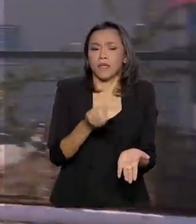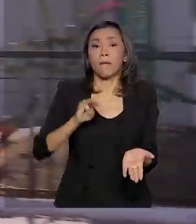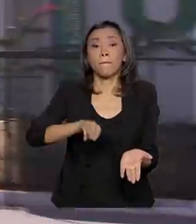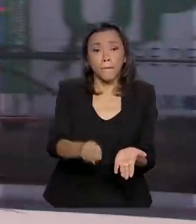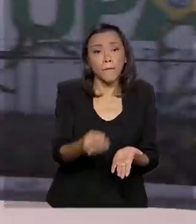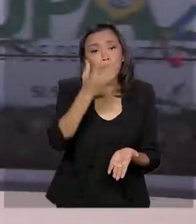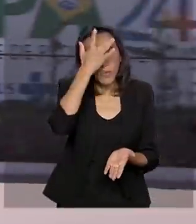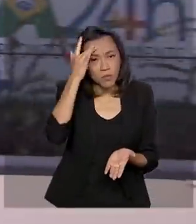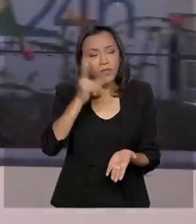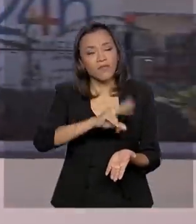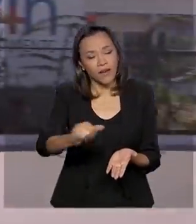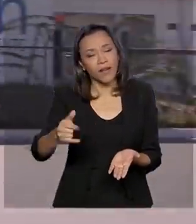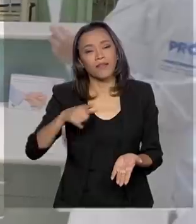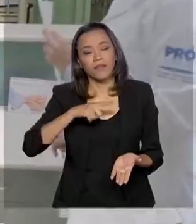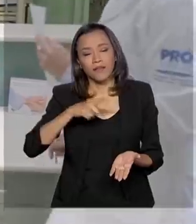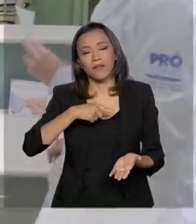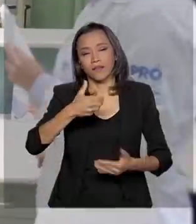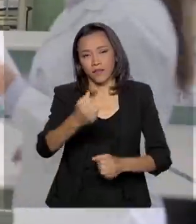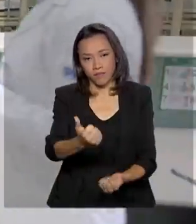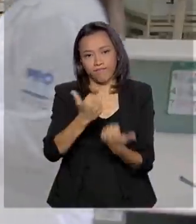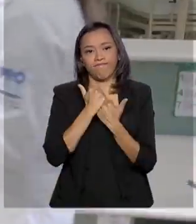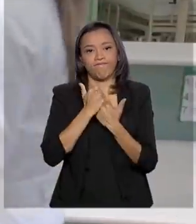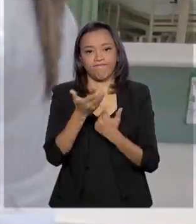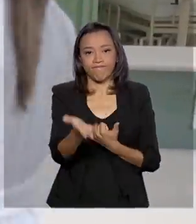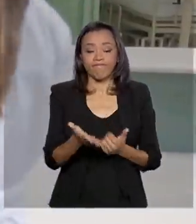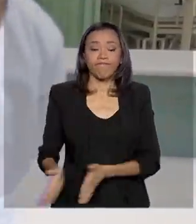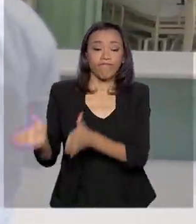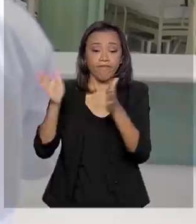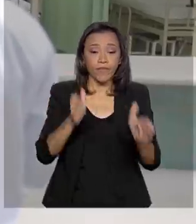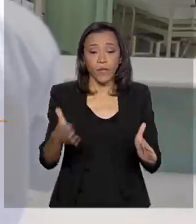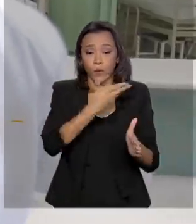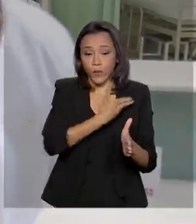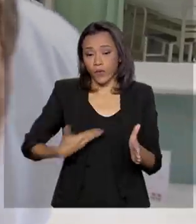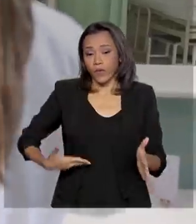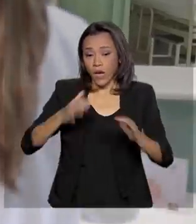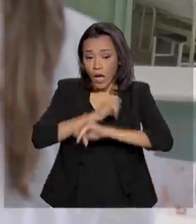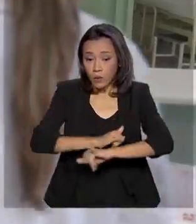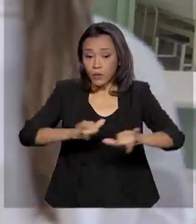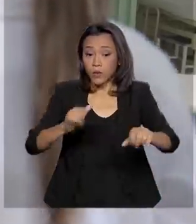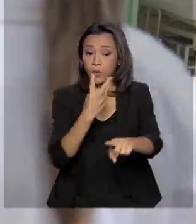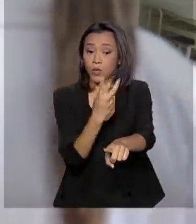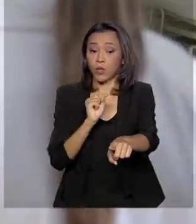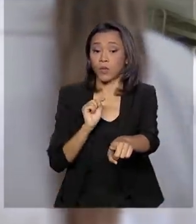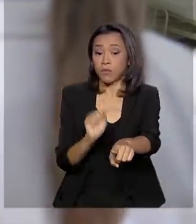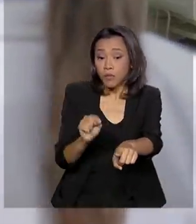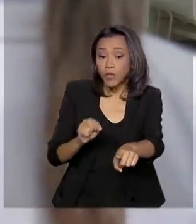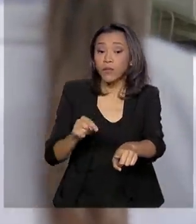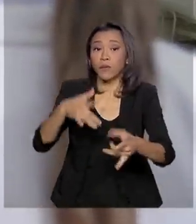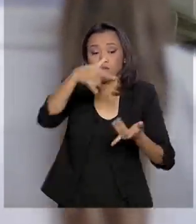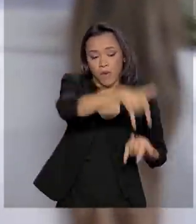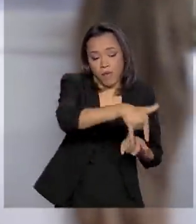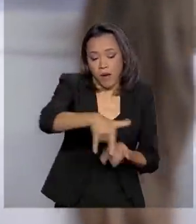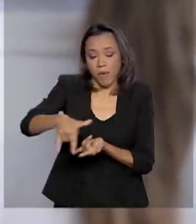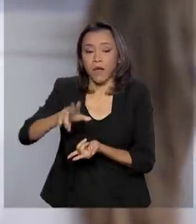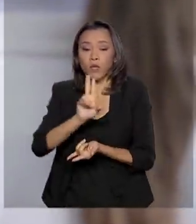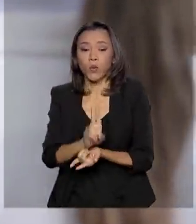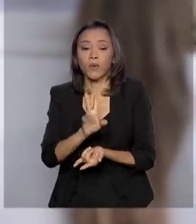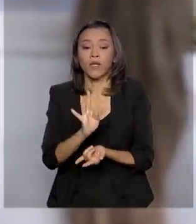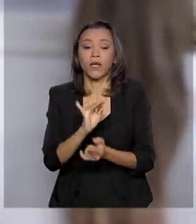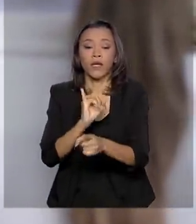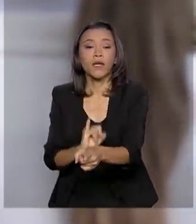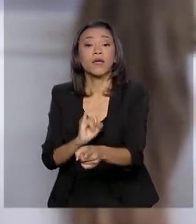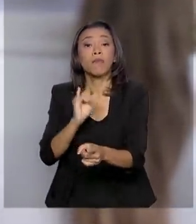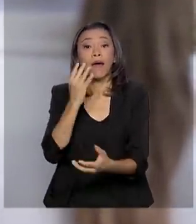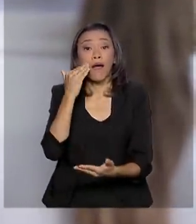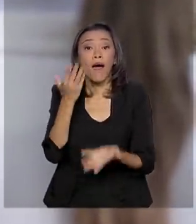beneficiados pela medida. O governo anunciou ainda a locação de 2 mil leitos de UTI para atender